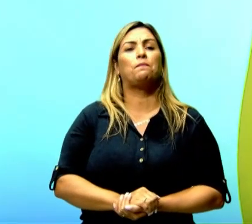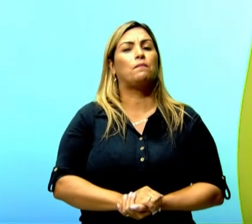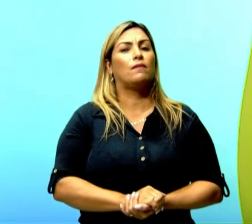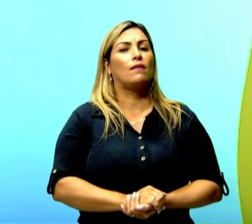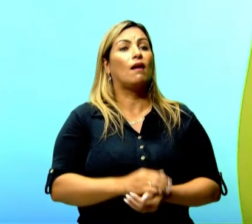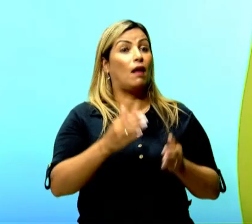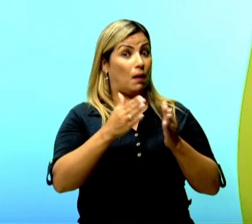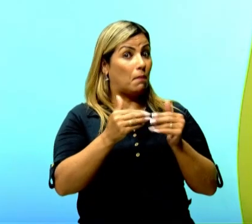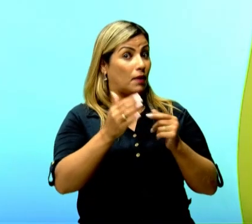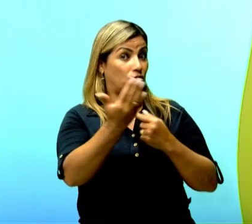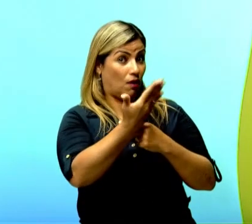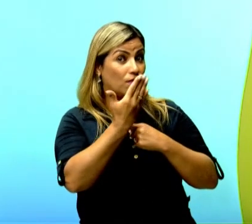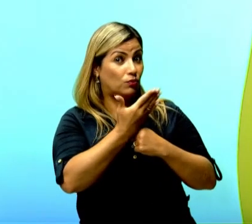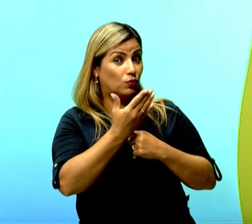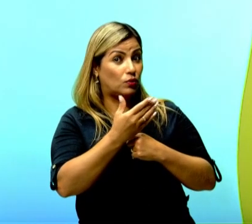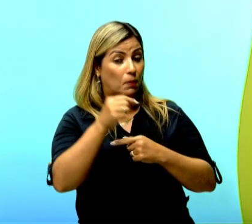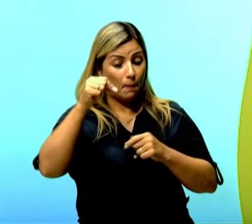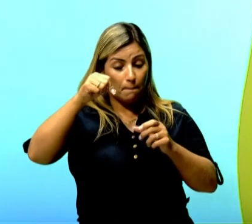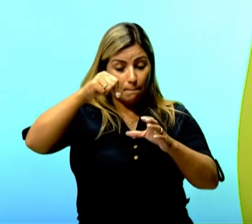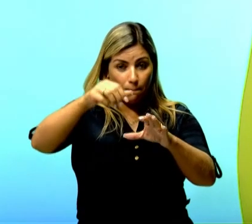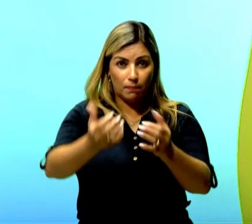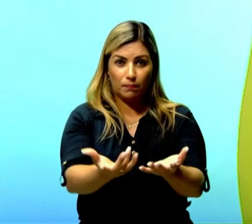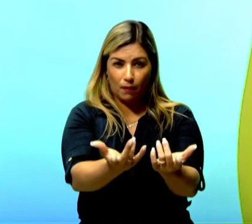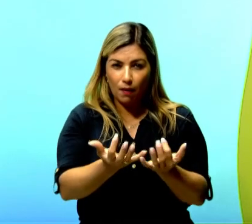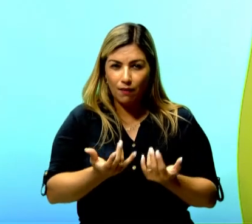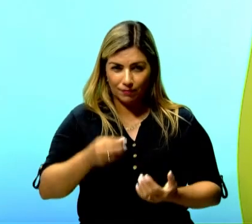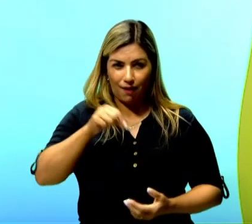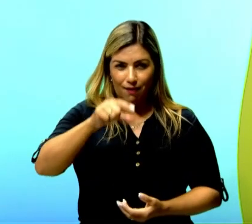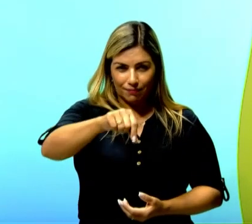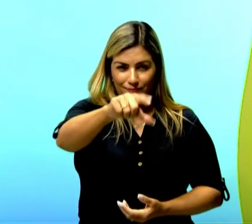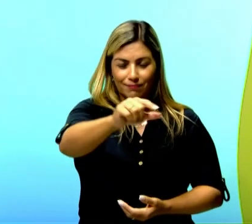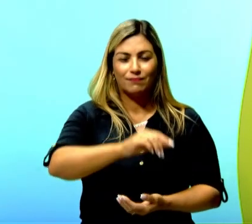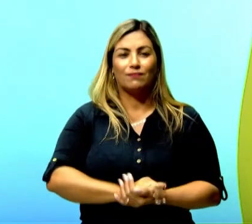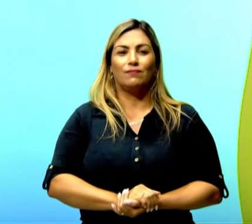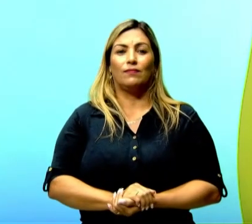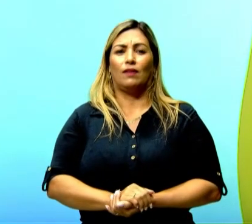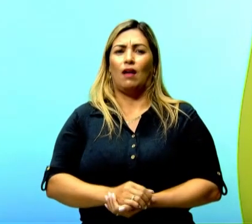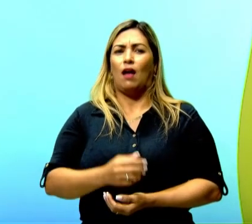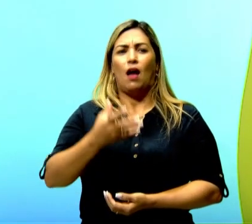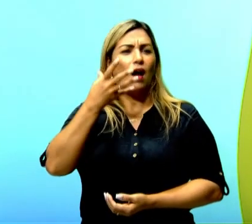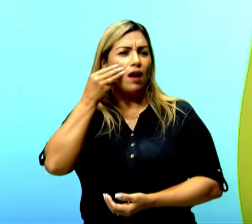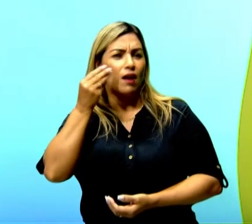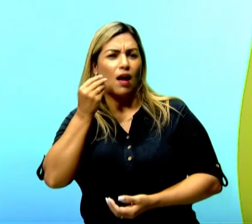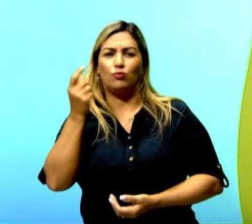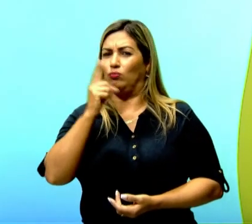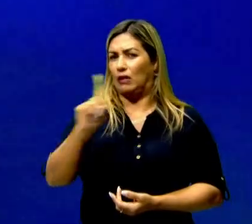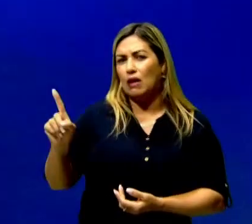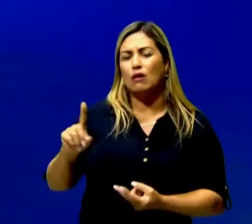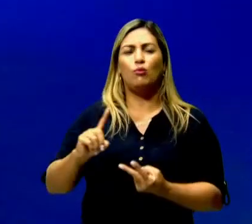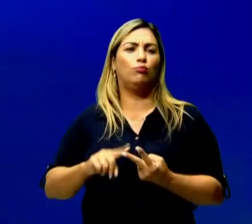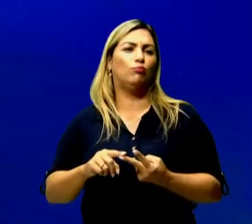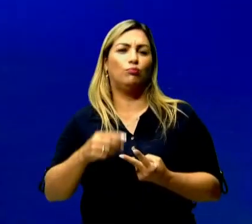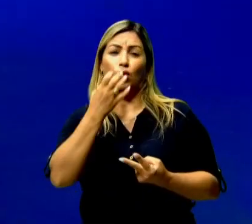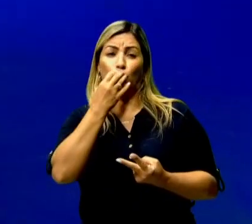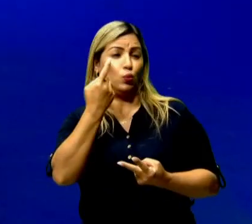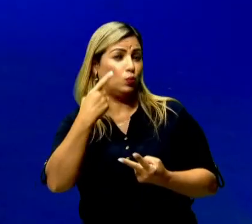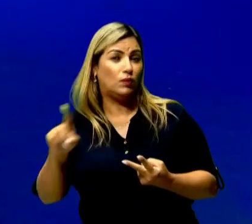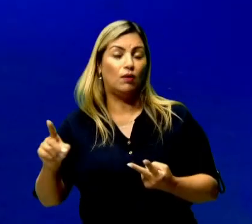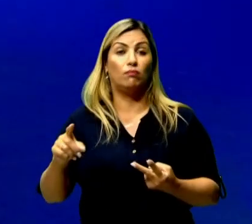ela pede ajuda para plantar o trigo. O cão nega, o gato nega. Mas ela resolve fazer isso sozinha.